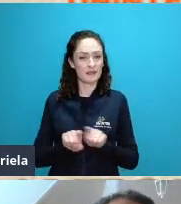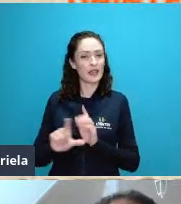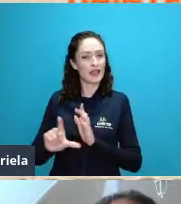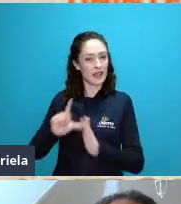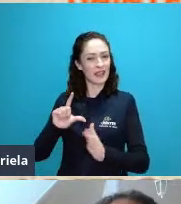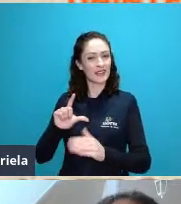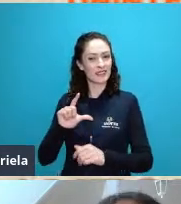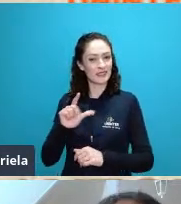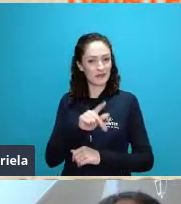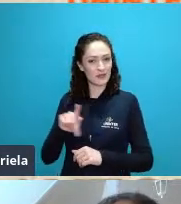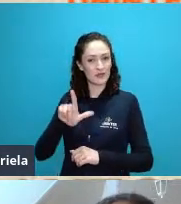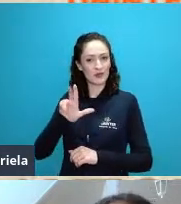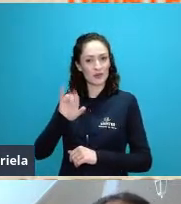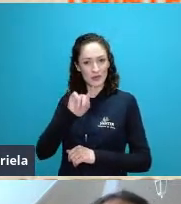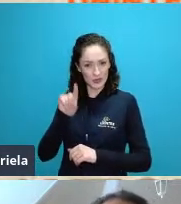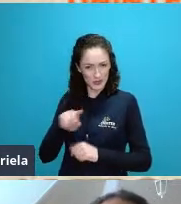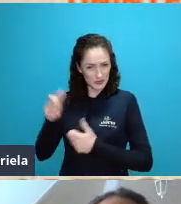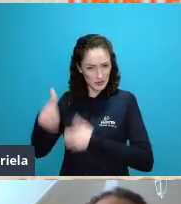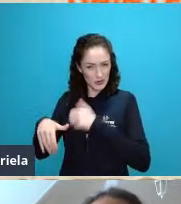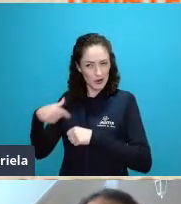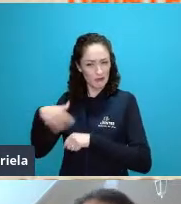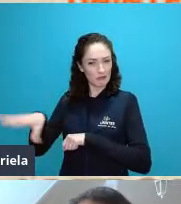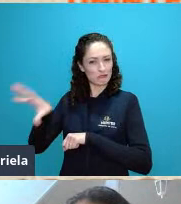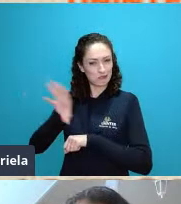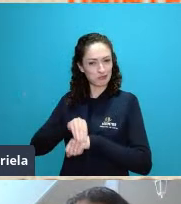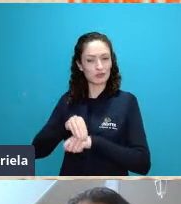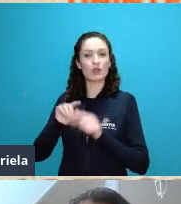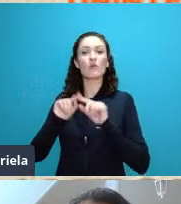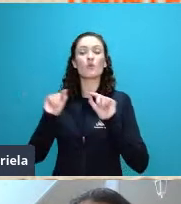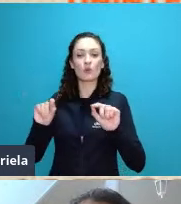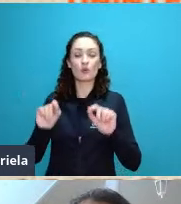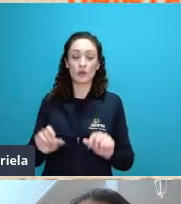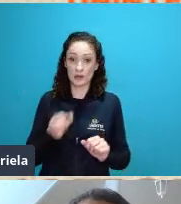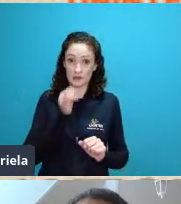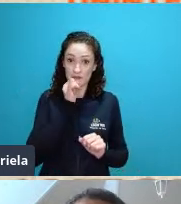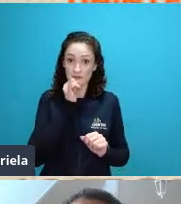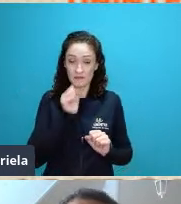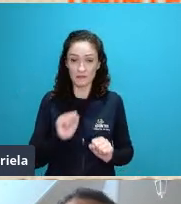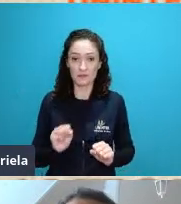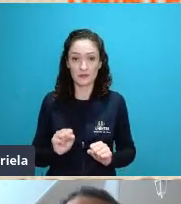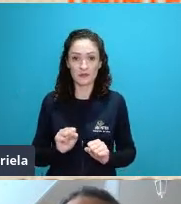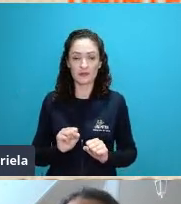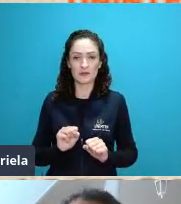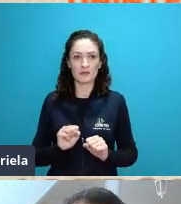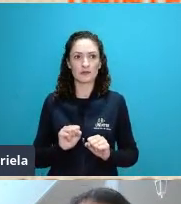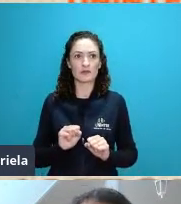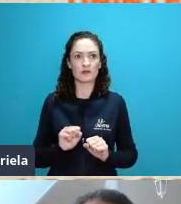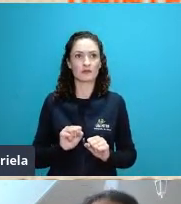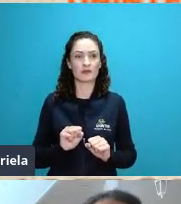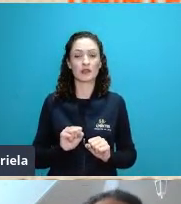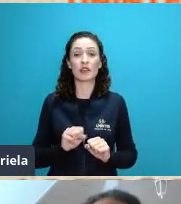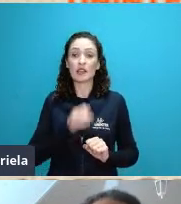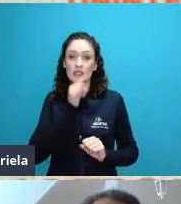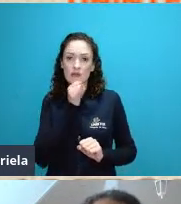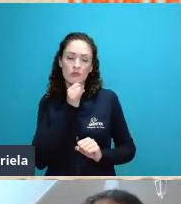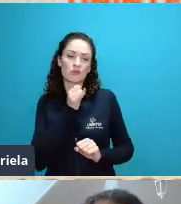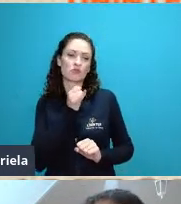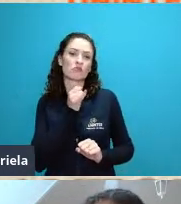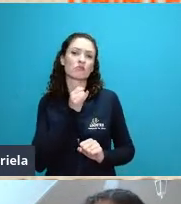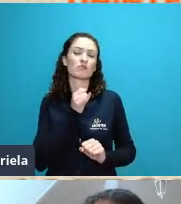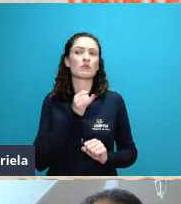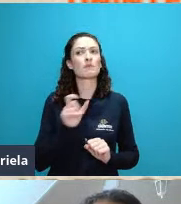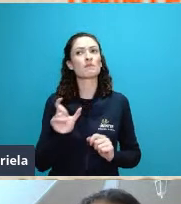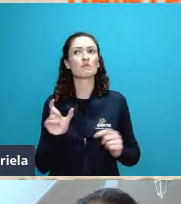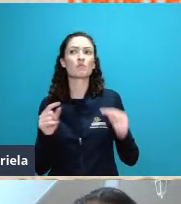que a soma das partes não é sinônimo do todo essa é uma